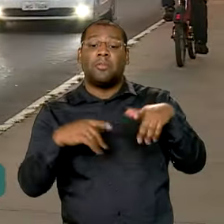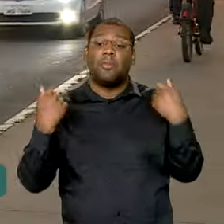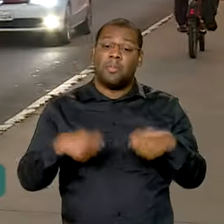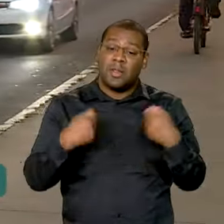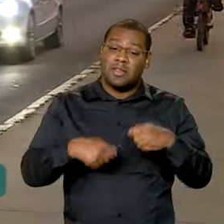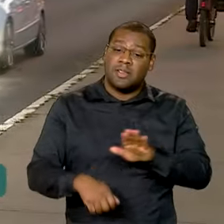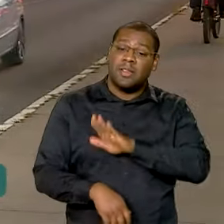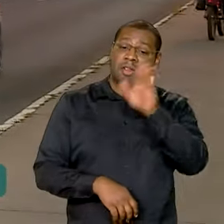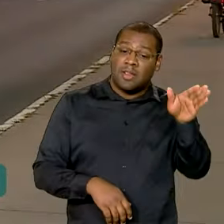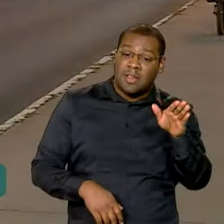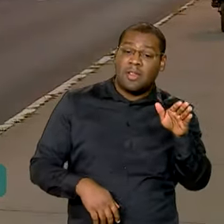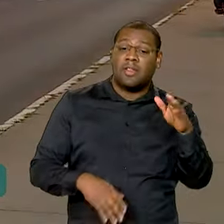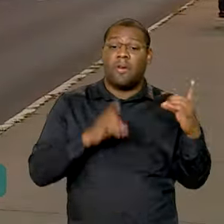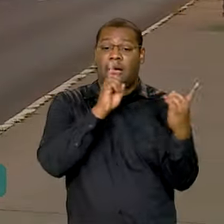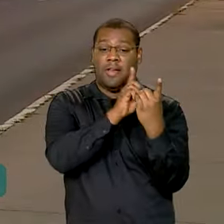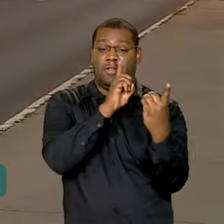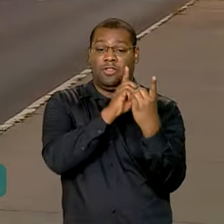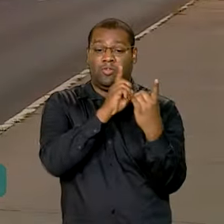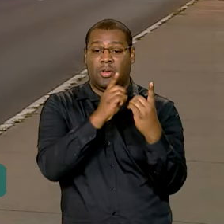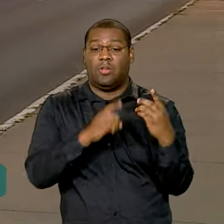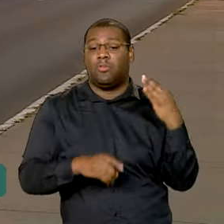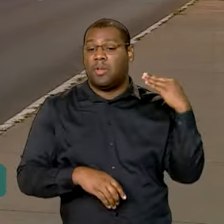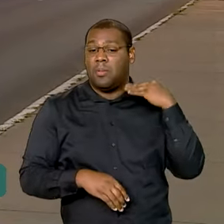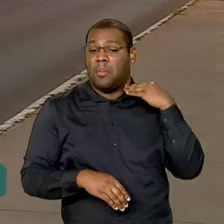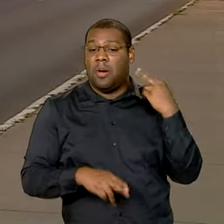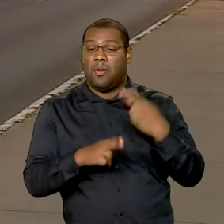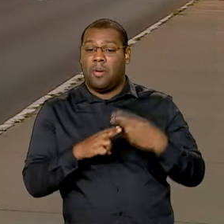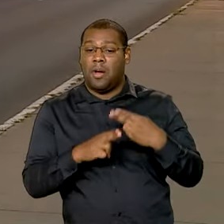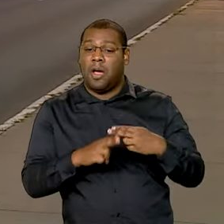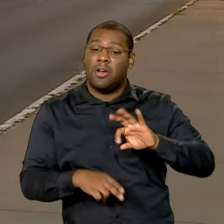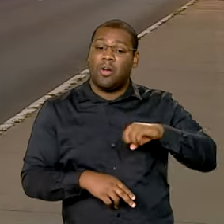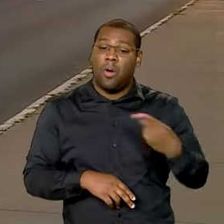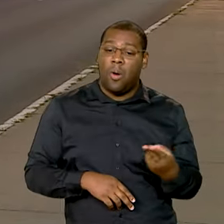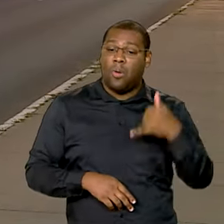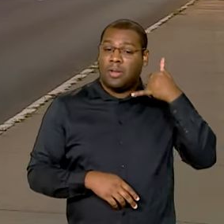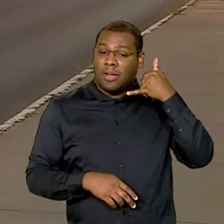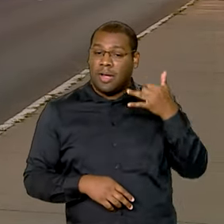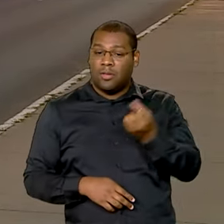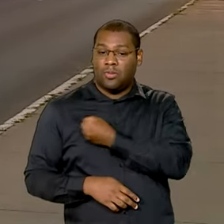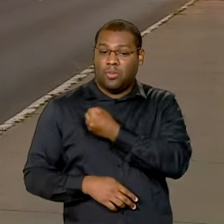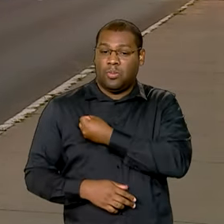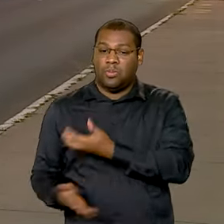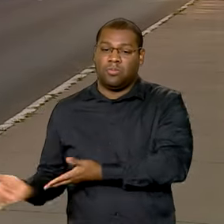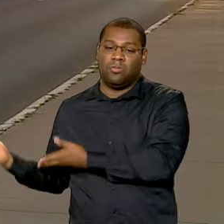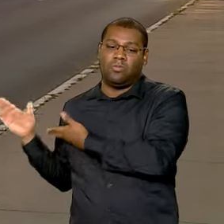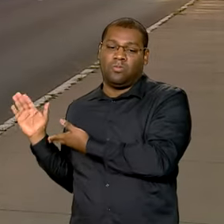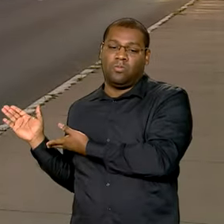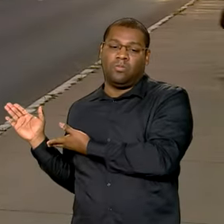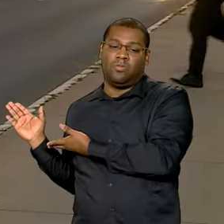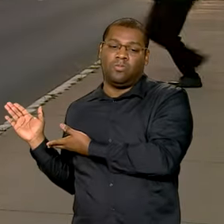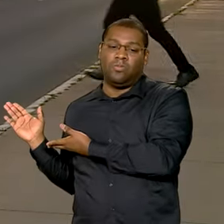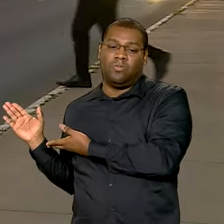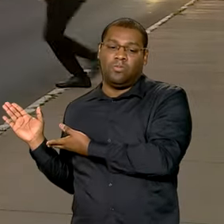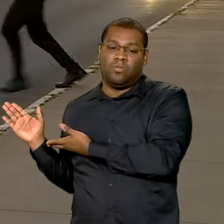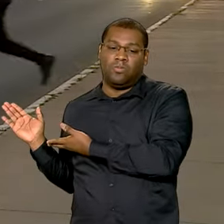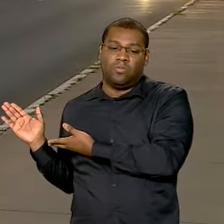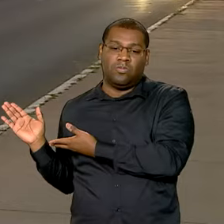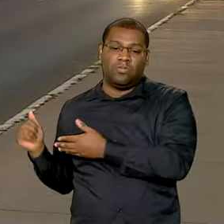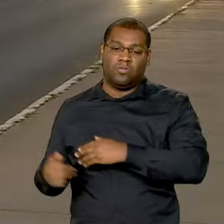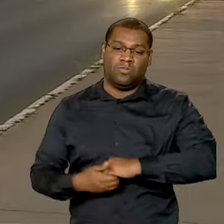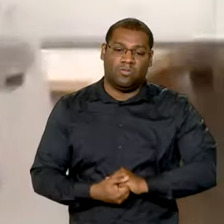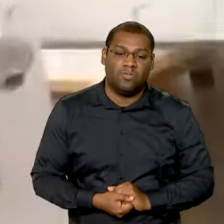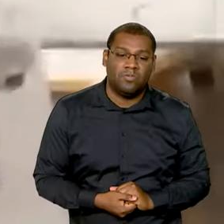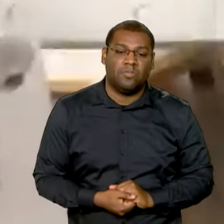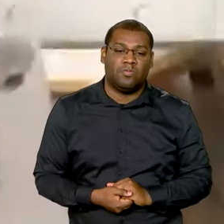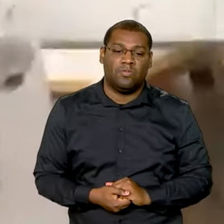uma agência da Caixa Econômica Federal ou ligar para o 0800-104-0104.